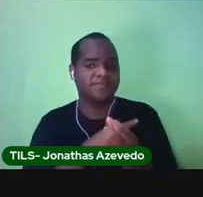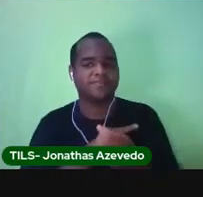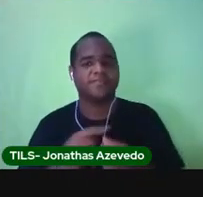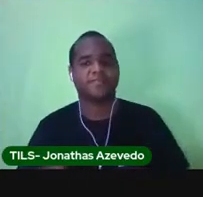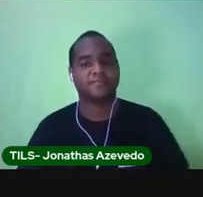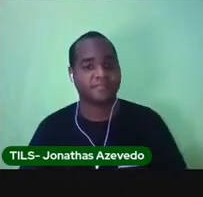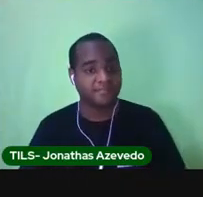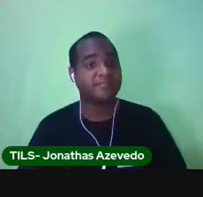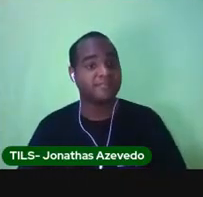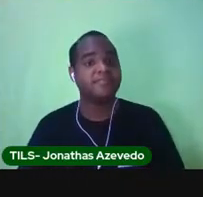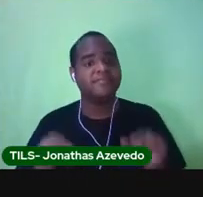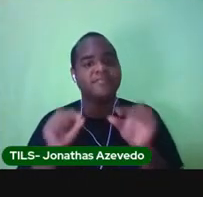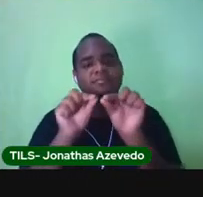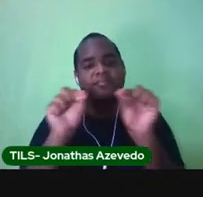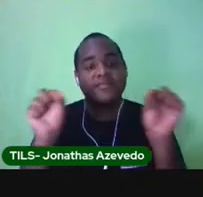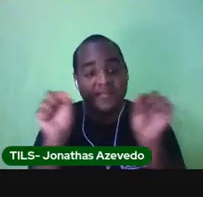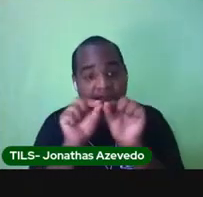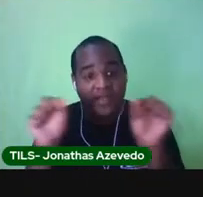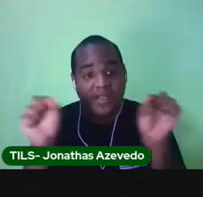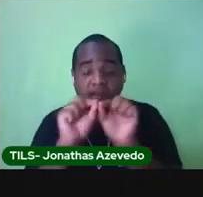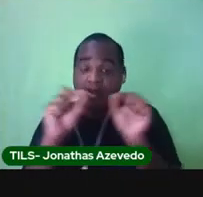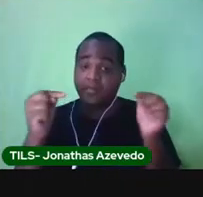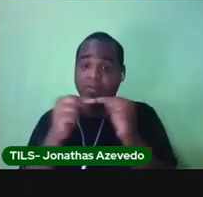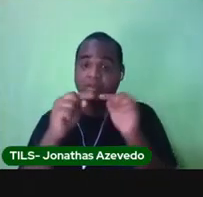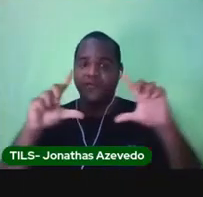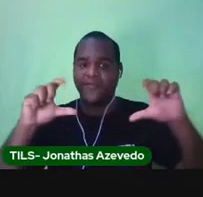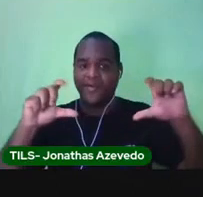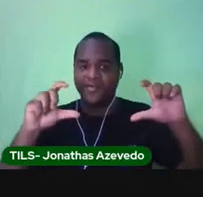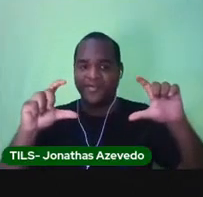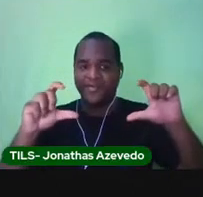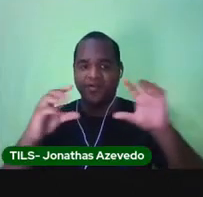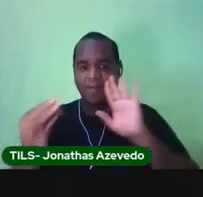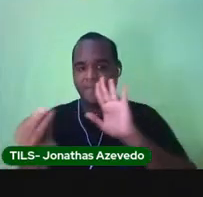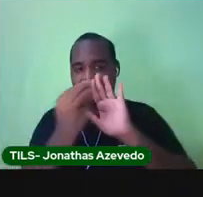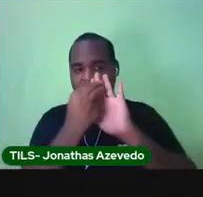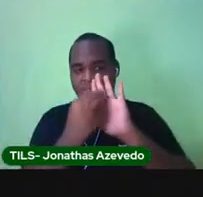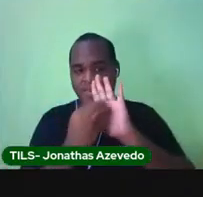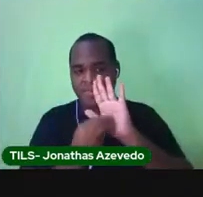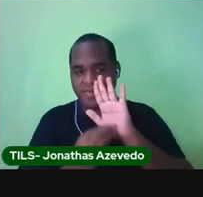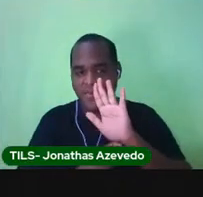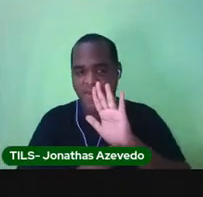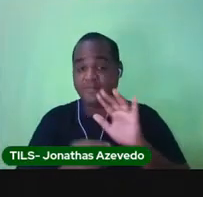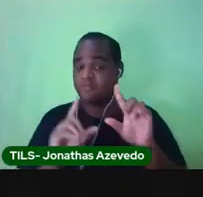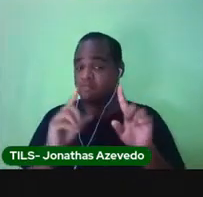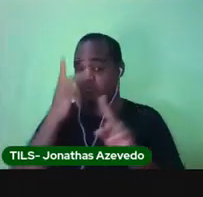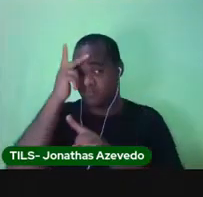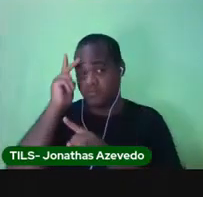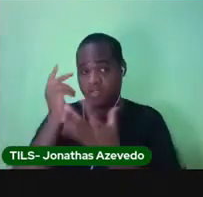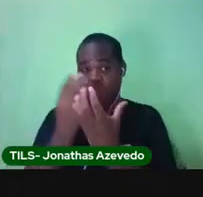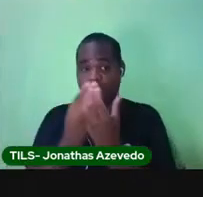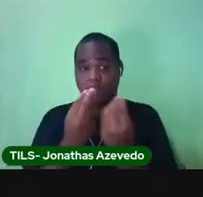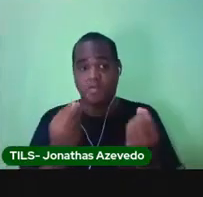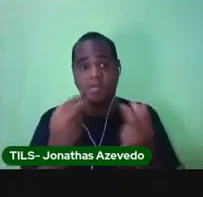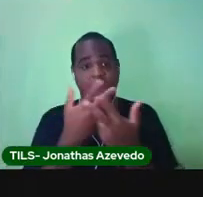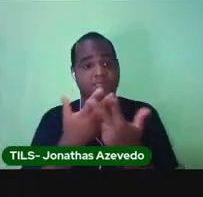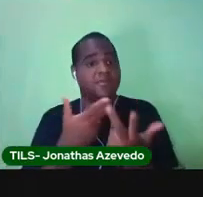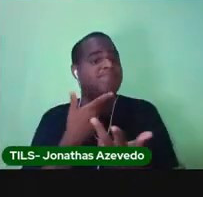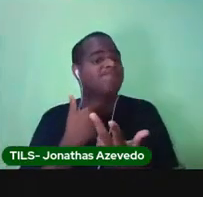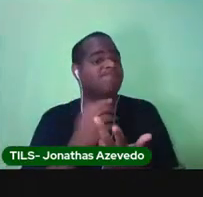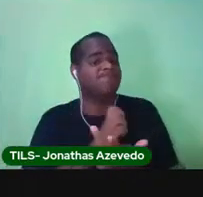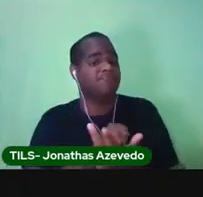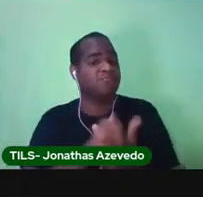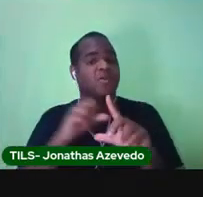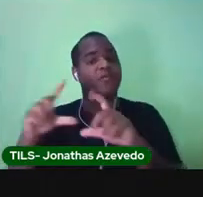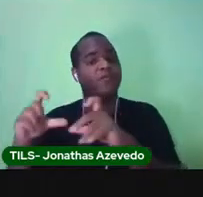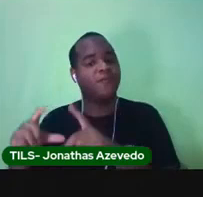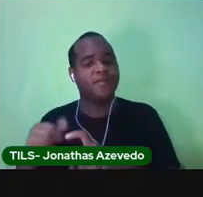A linha do tempo também pode ser registrada num álbum de fotografia. Muitas pessoas amam tirar foto da